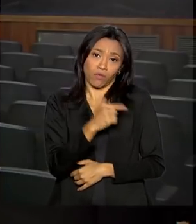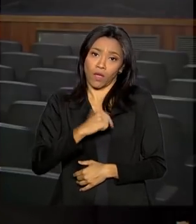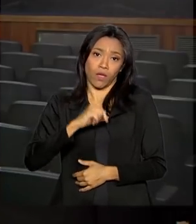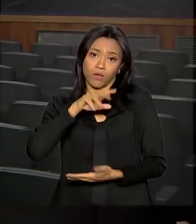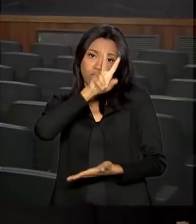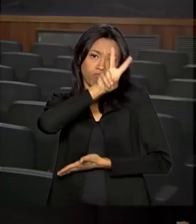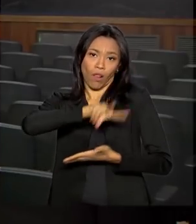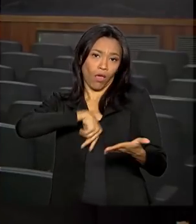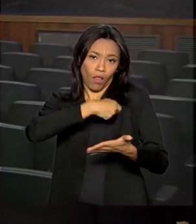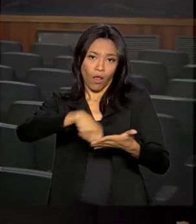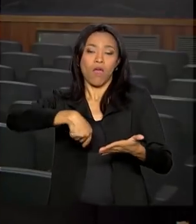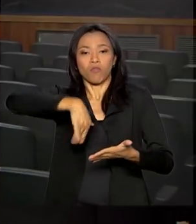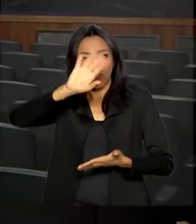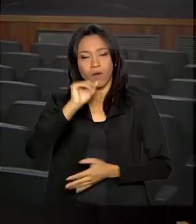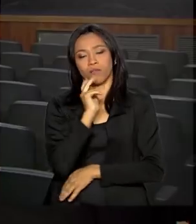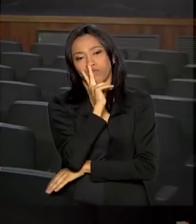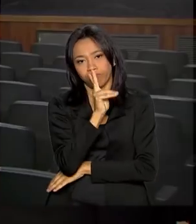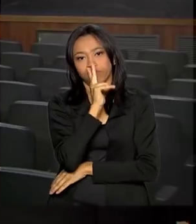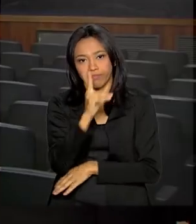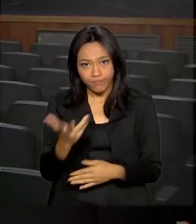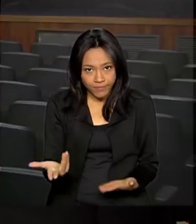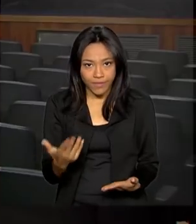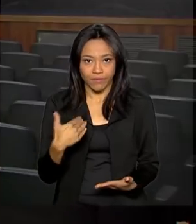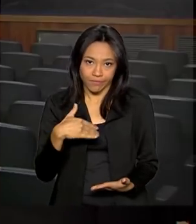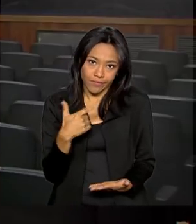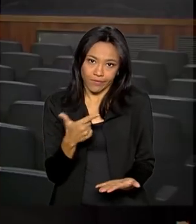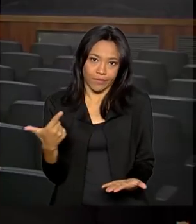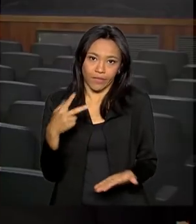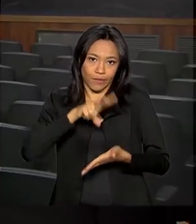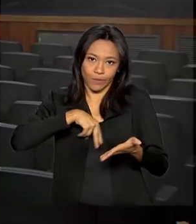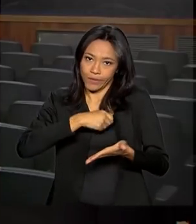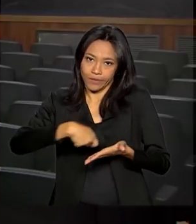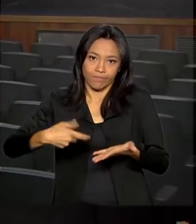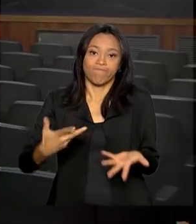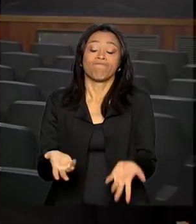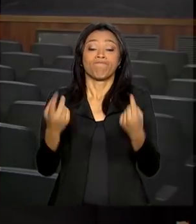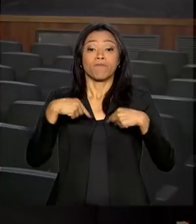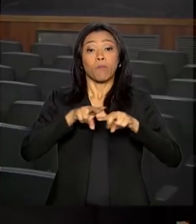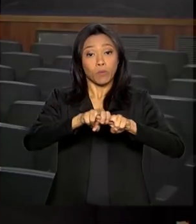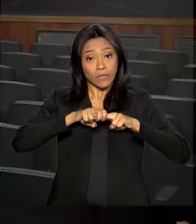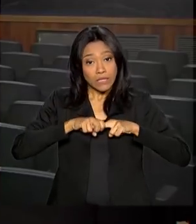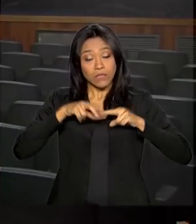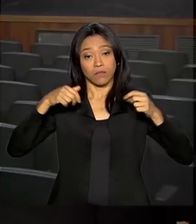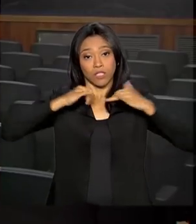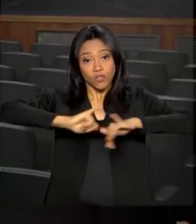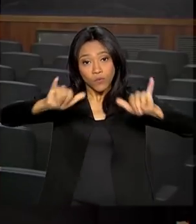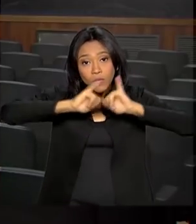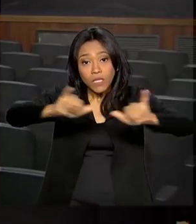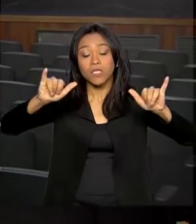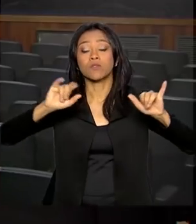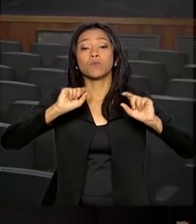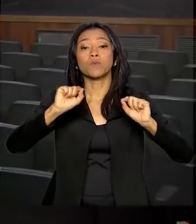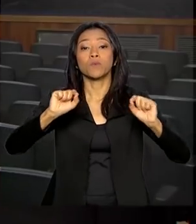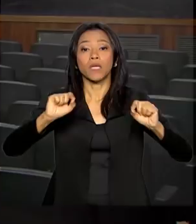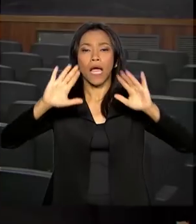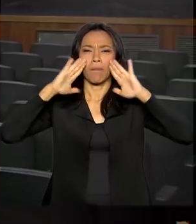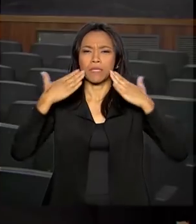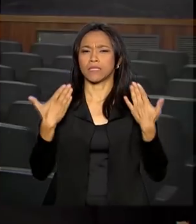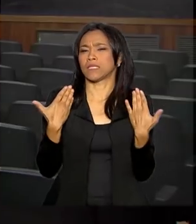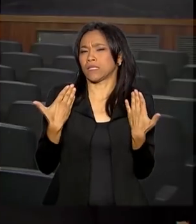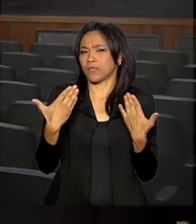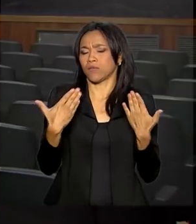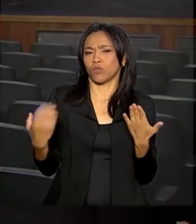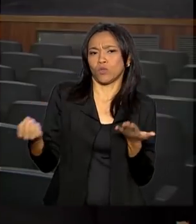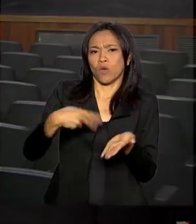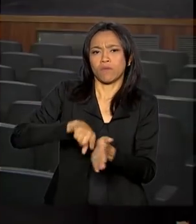são os que mais usam o cigarro. Para comemorar a data de hoje, o Inca lança a campanha Tabaco e Saúde Pulmonar, com apresentação de novos